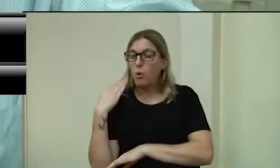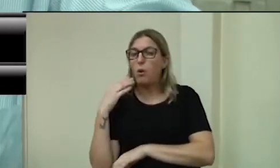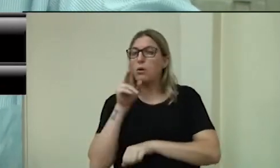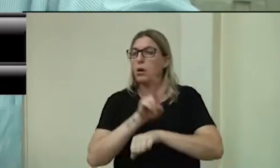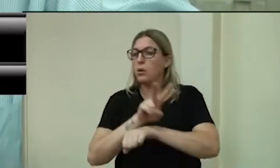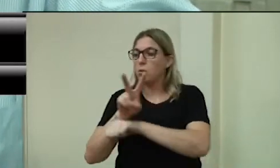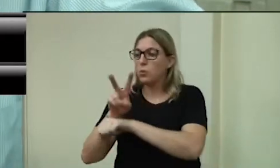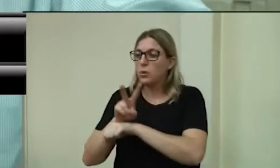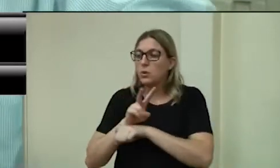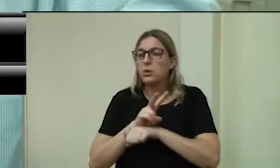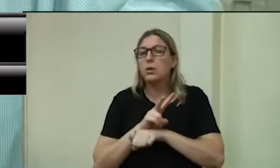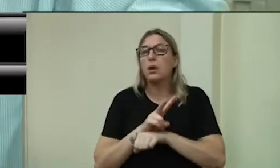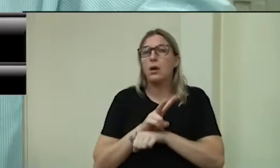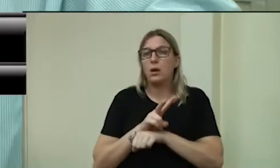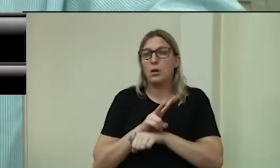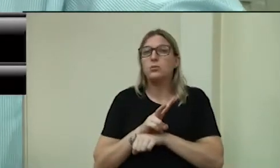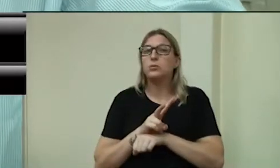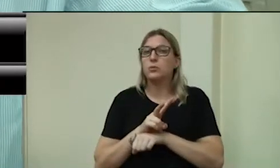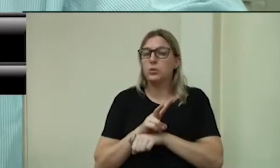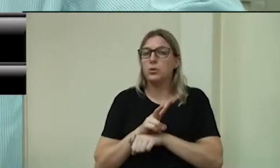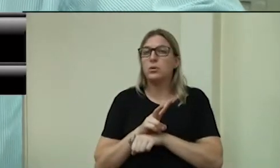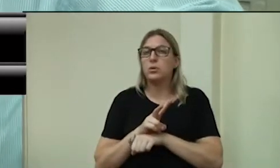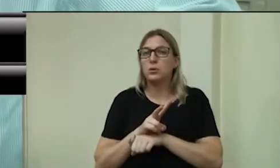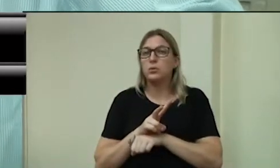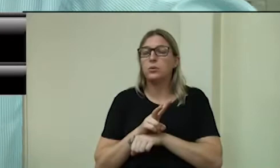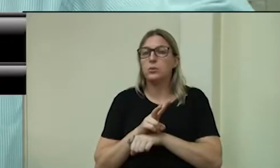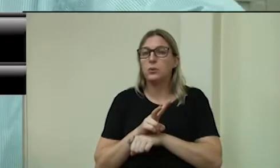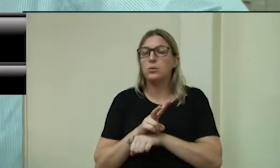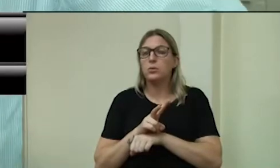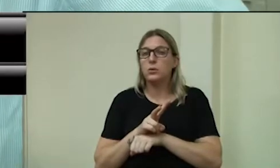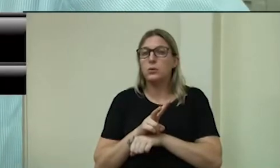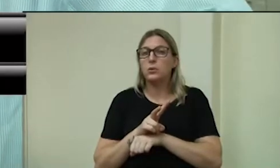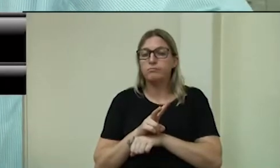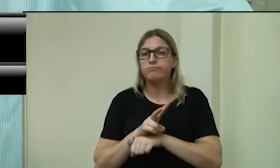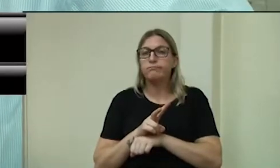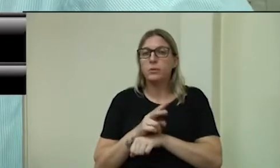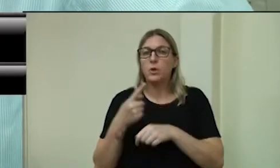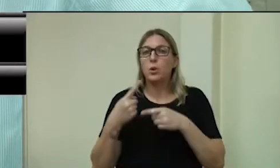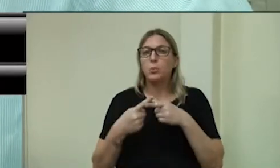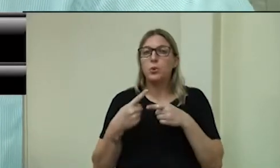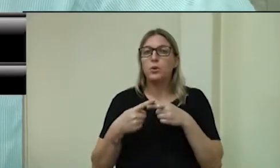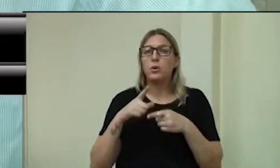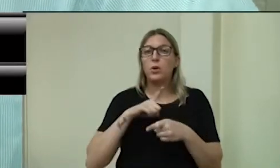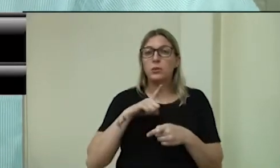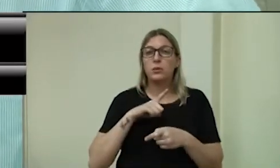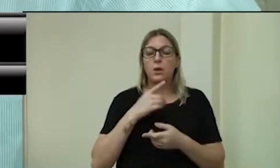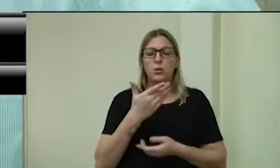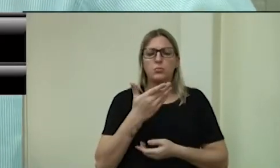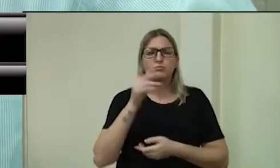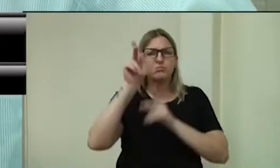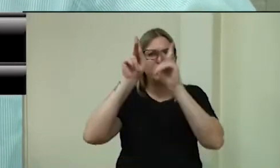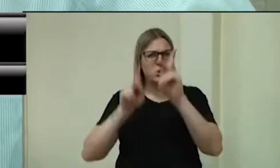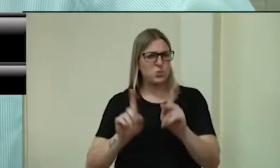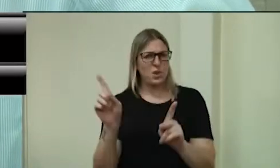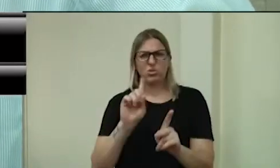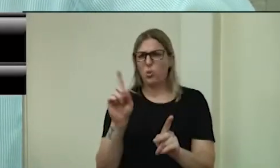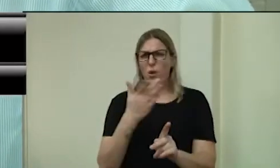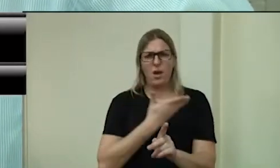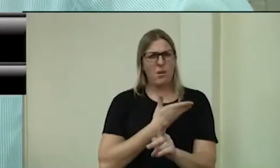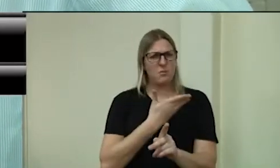eu estava falando, recente, dizendo, que eu tenho um inimigo meu, que se lembrou de mim. Que bom,